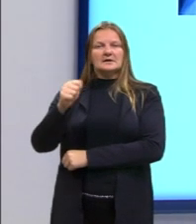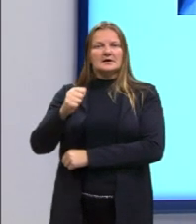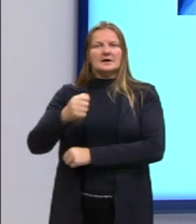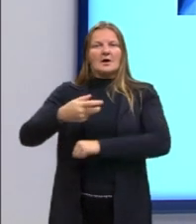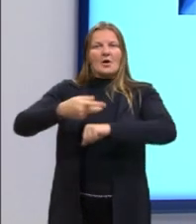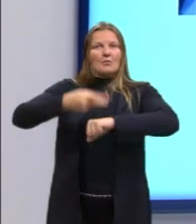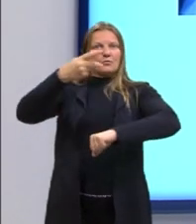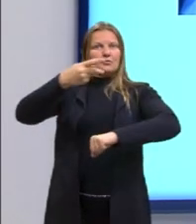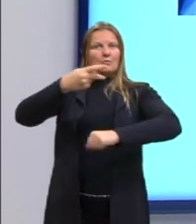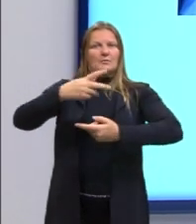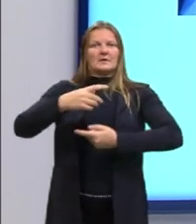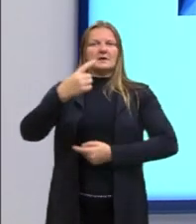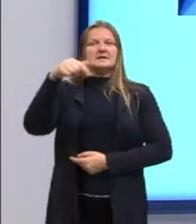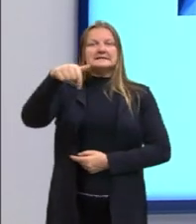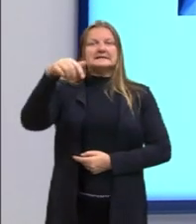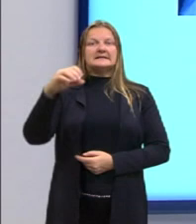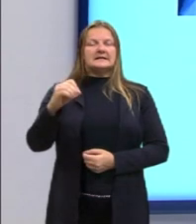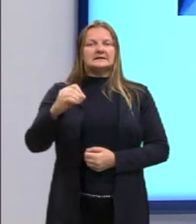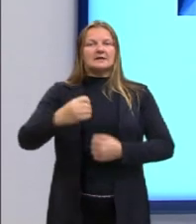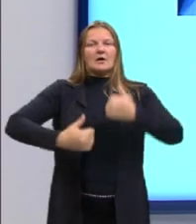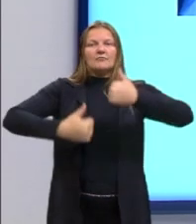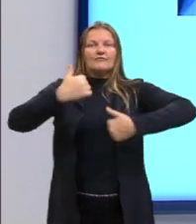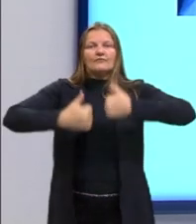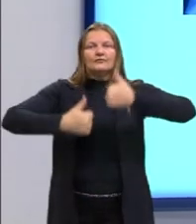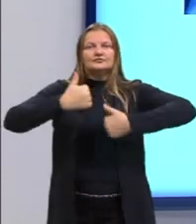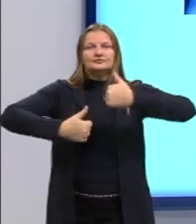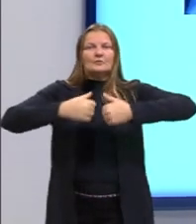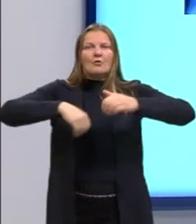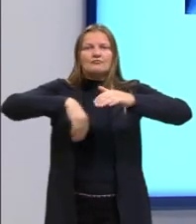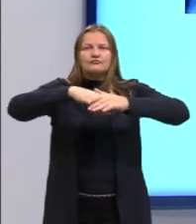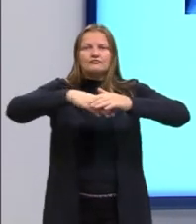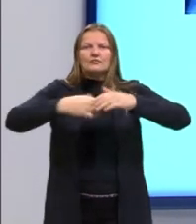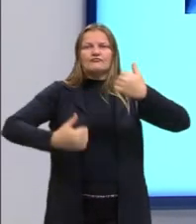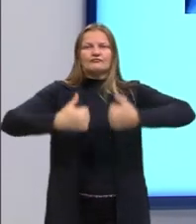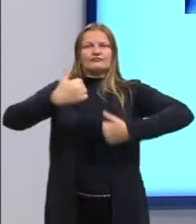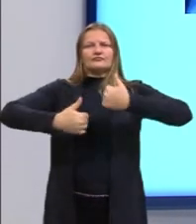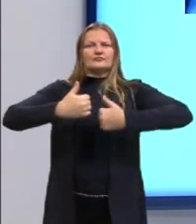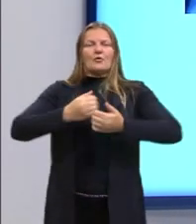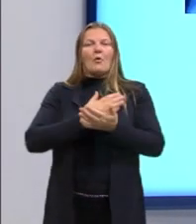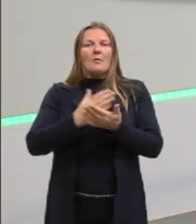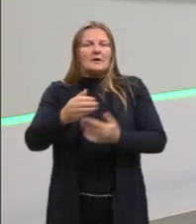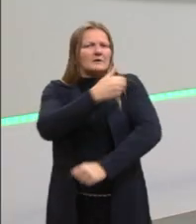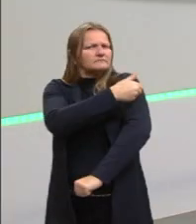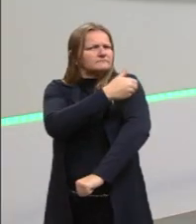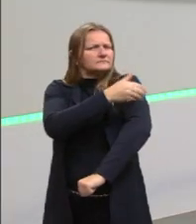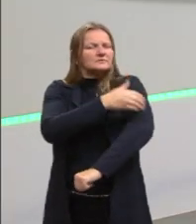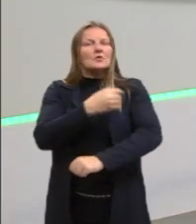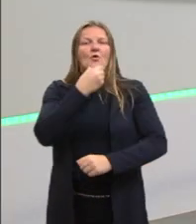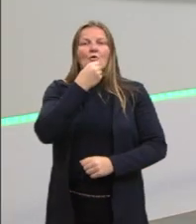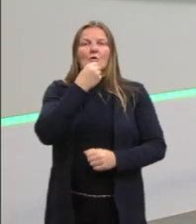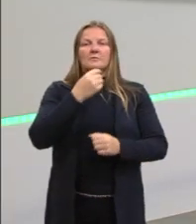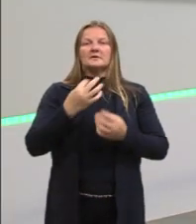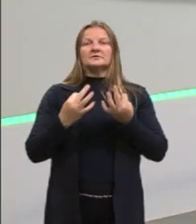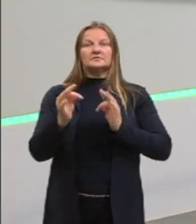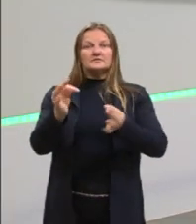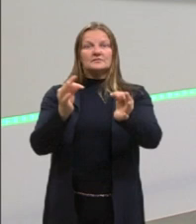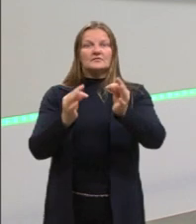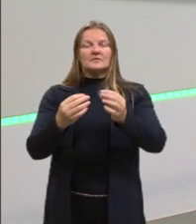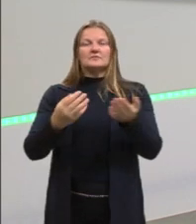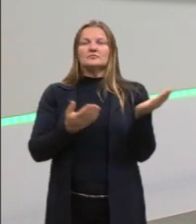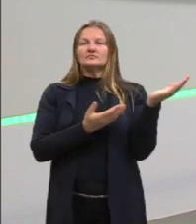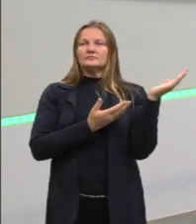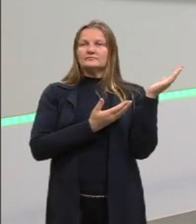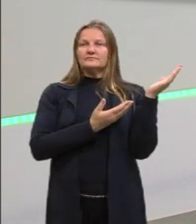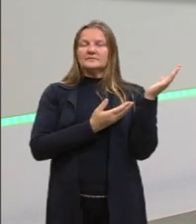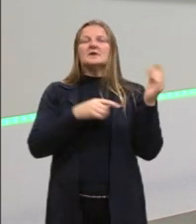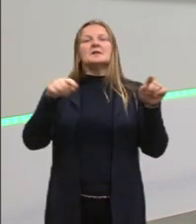O Brasil tinha um baita de um time, e ele era treinado, inicialmente, pelo João Saldanha. E o João Saldanha também